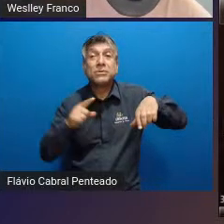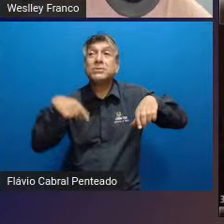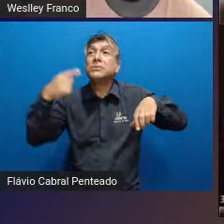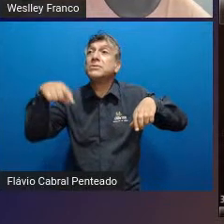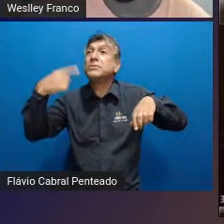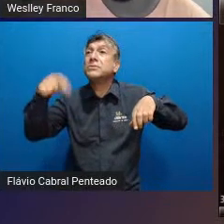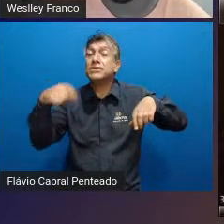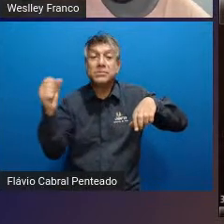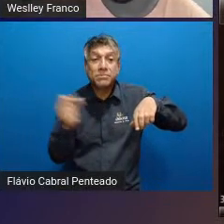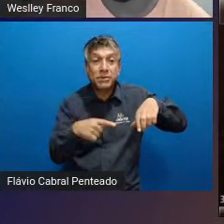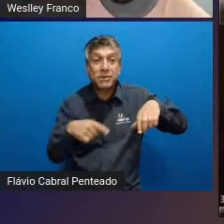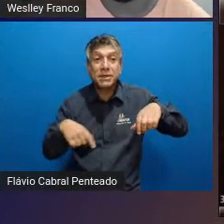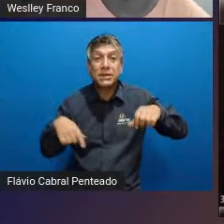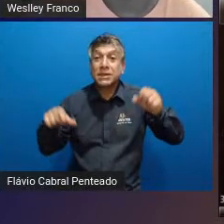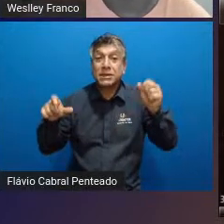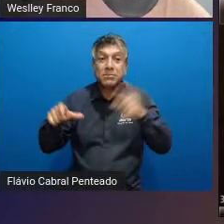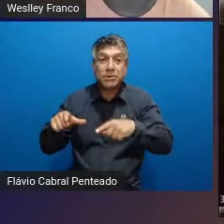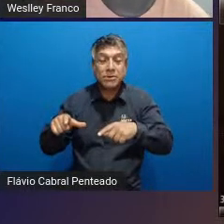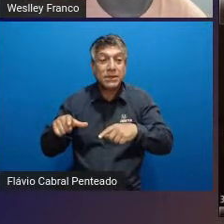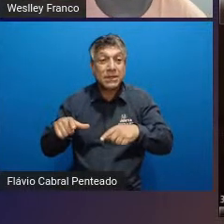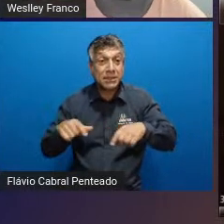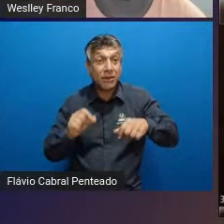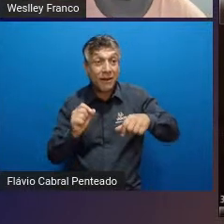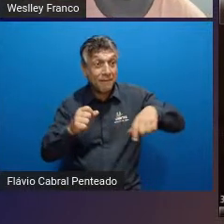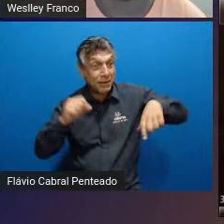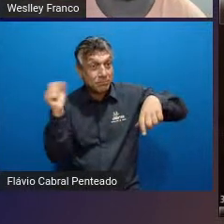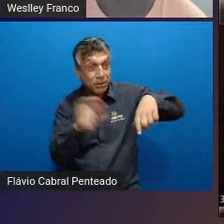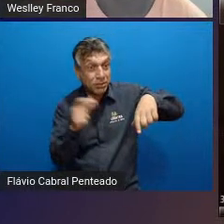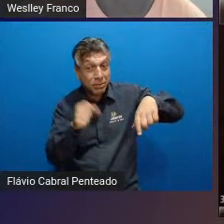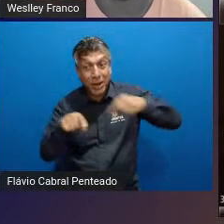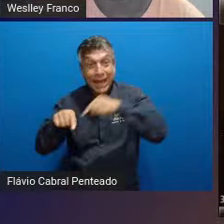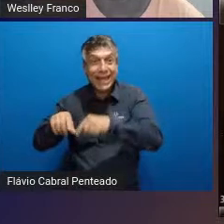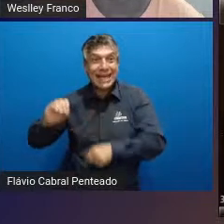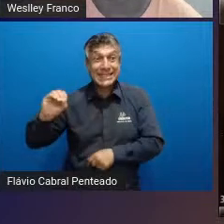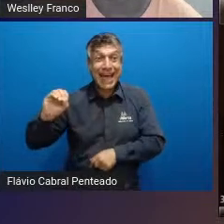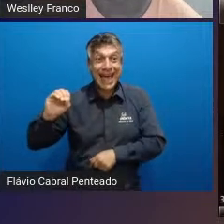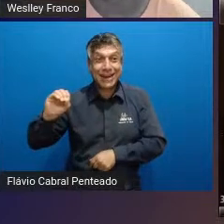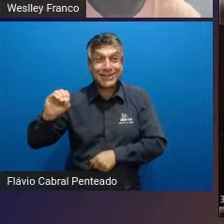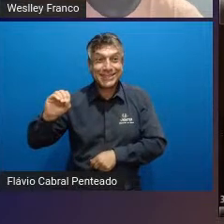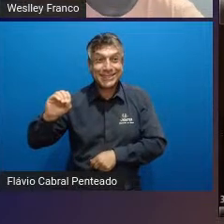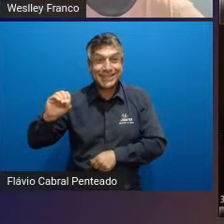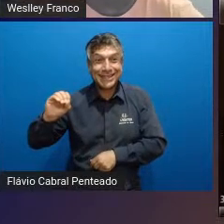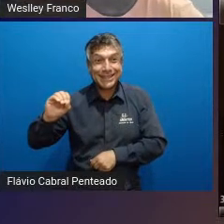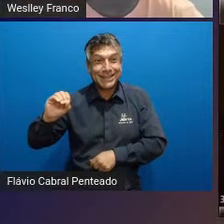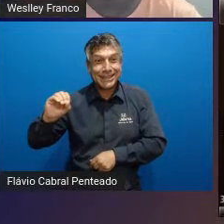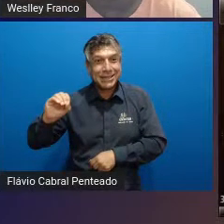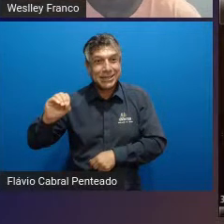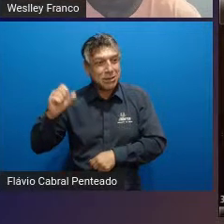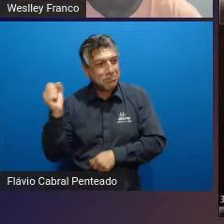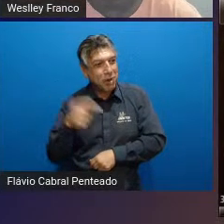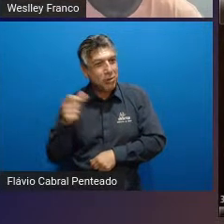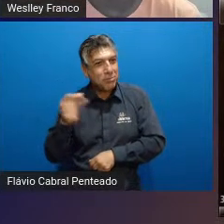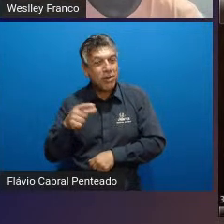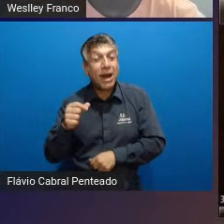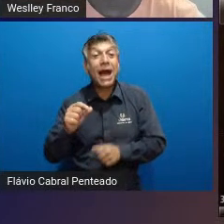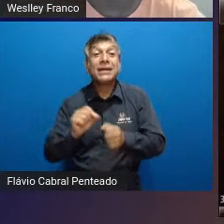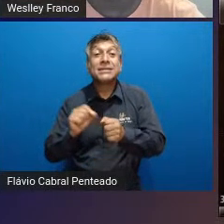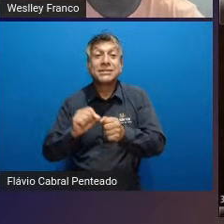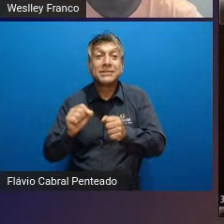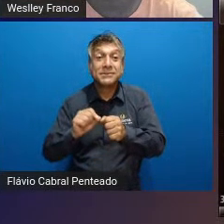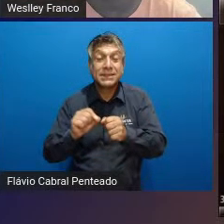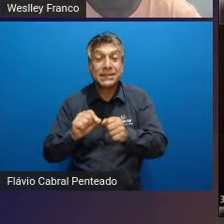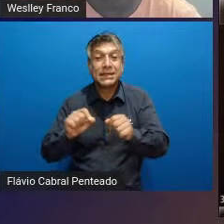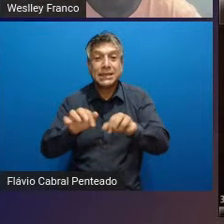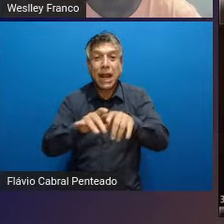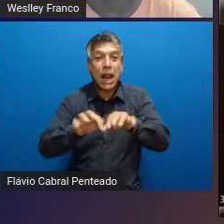gente faça mais gol mas não tome gol então com isso foi foi sendo recuado alguns atletas para poder